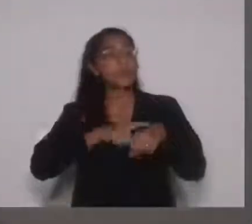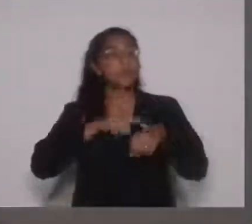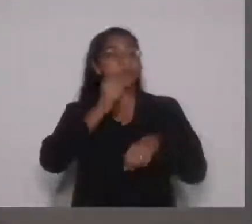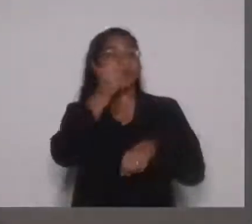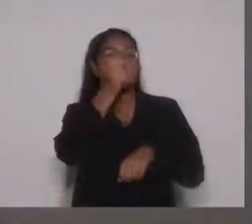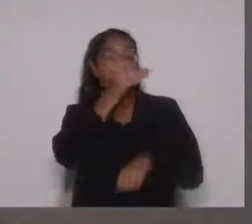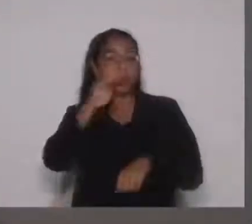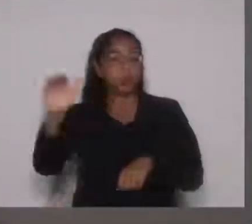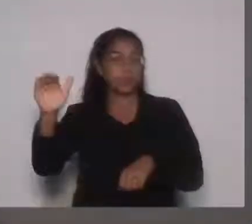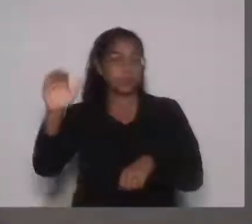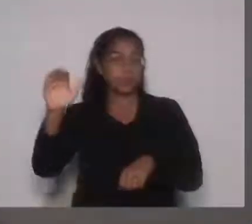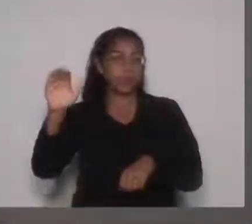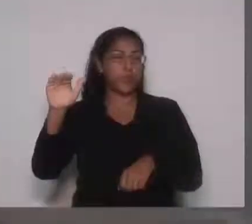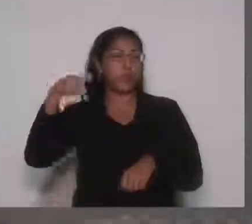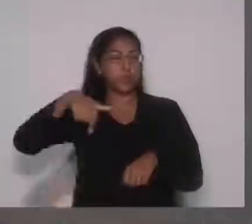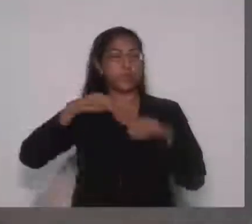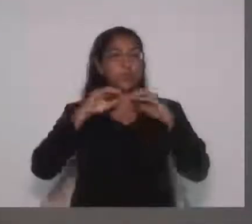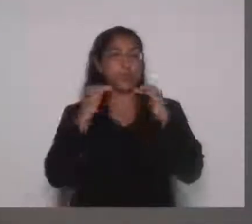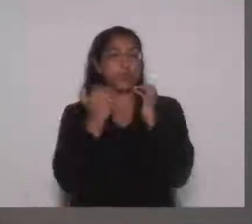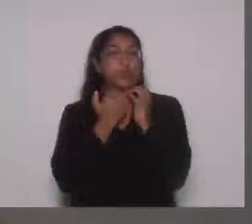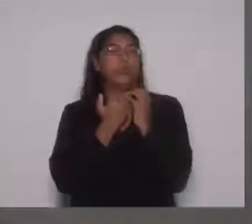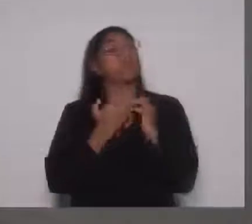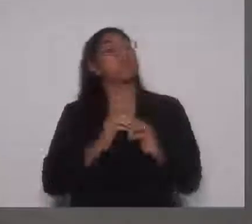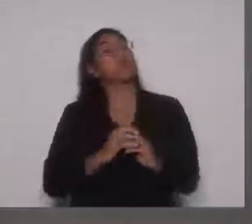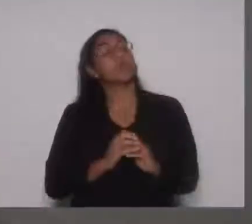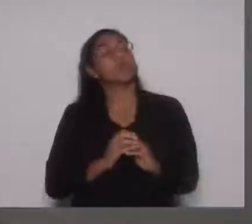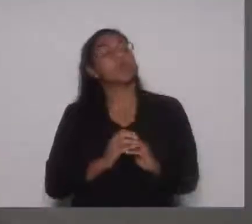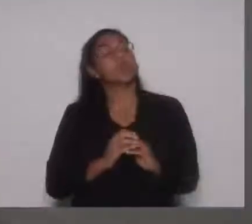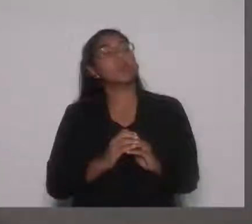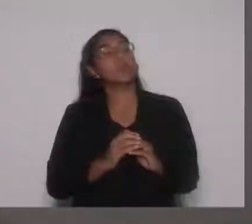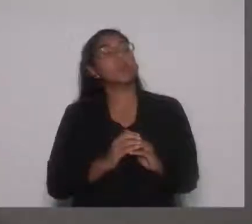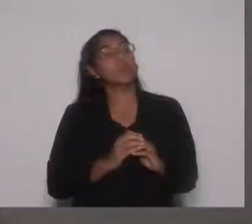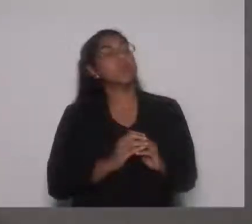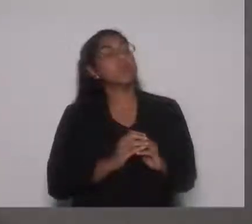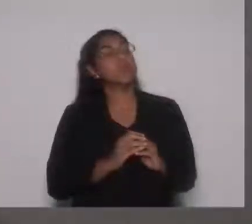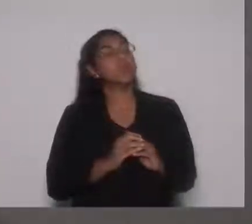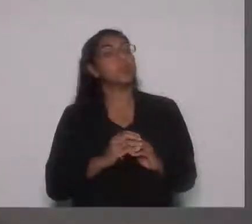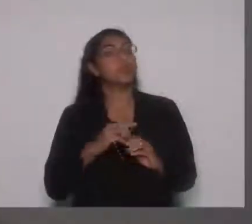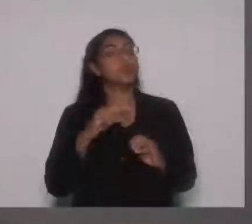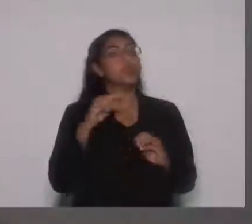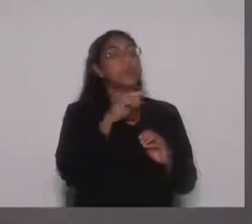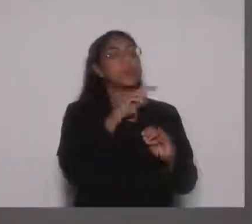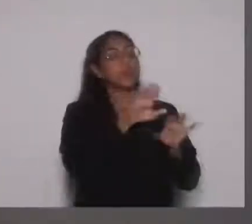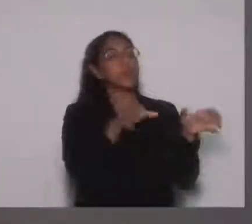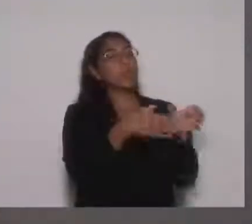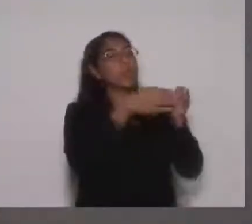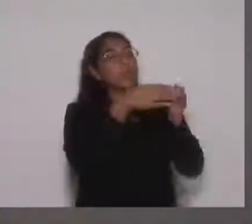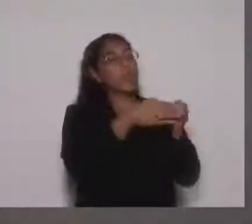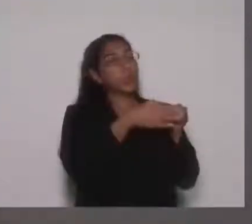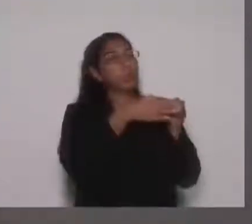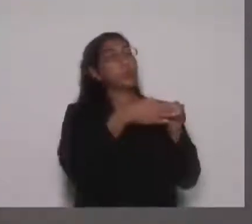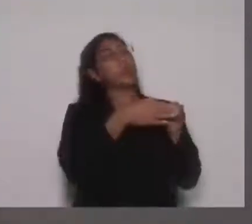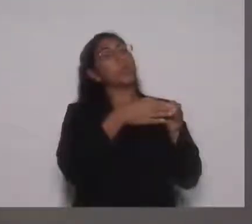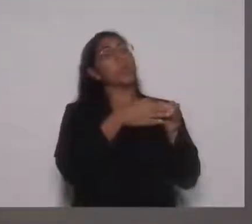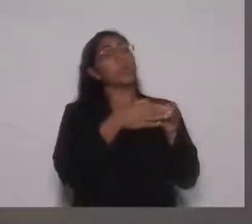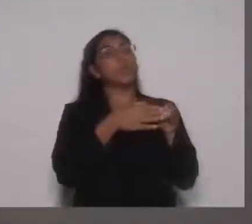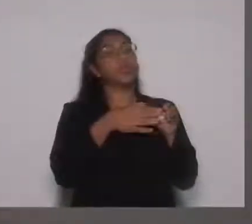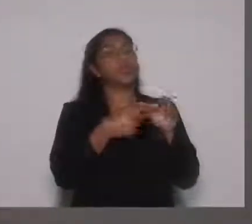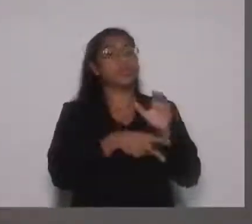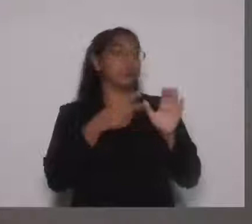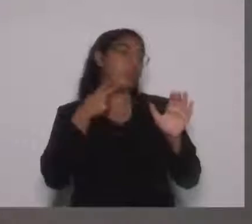a partir das 8h30 aqui na Câmara. O Parlamento Metropolitano vai ser sediado em Vinhedo,